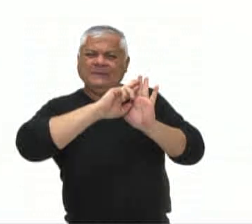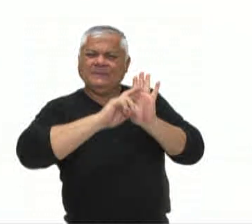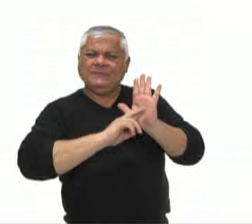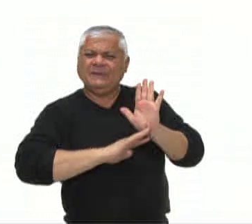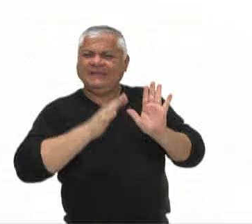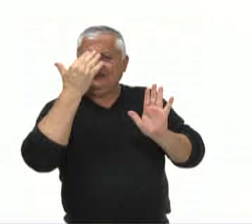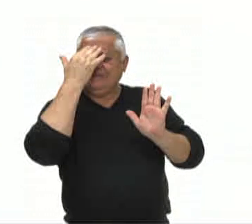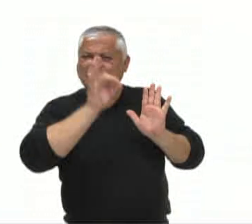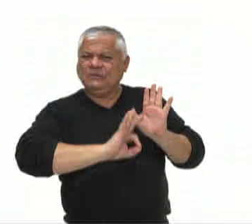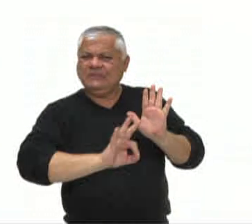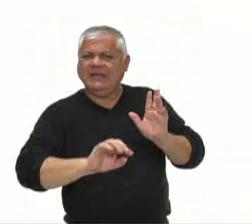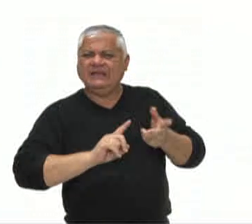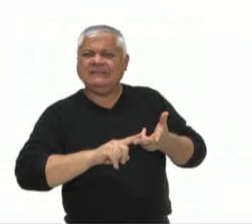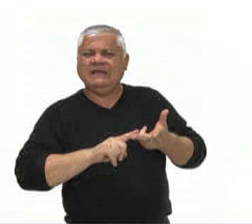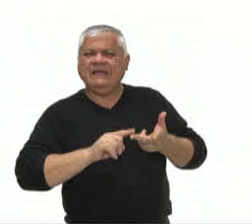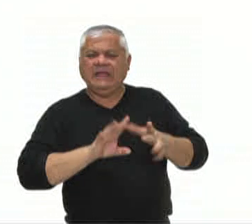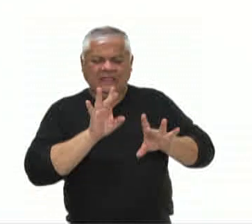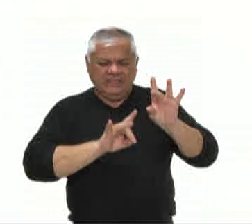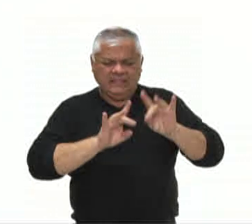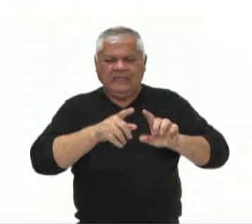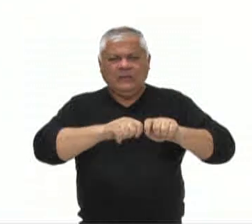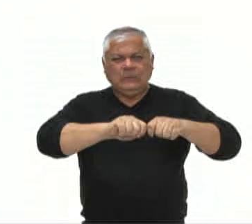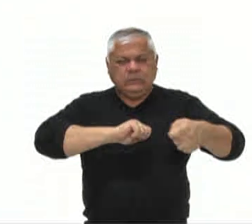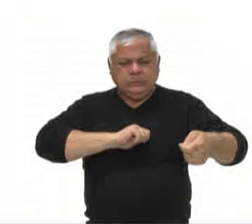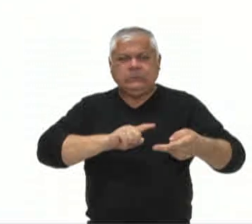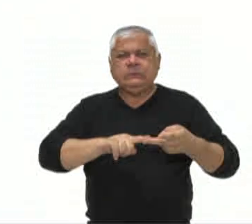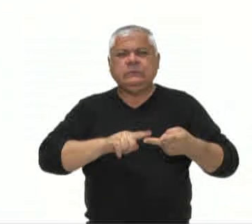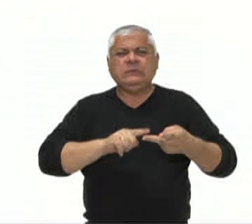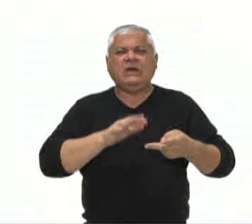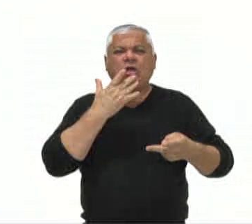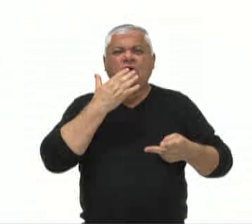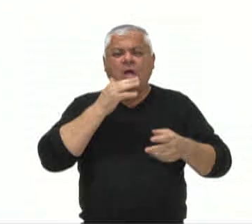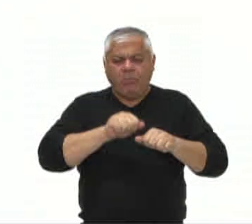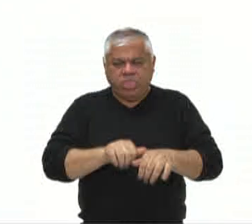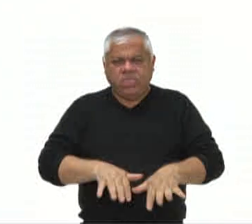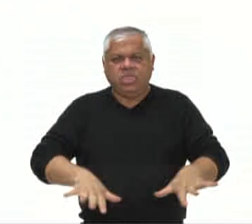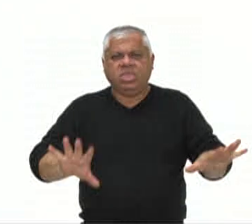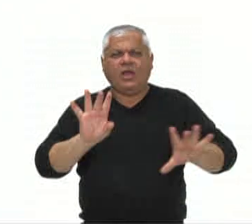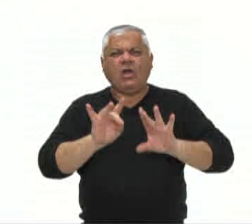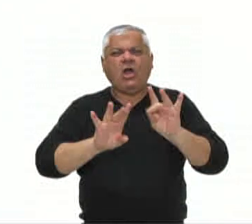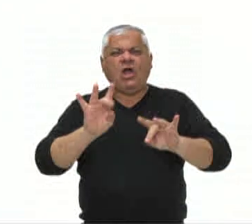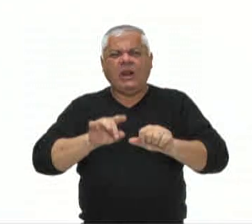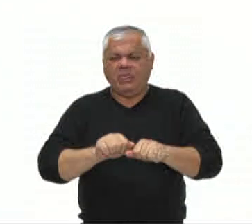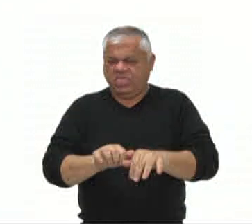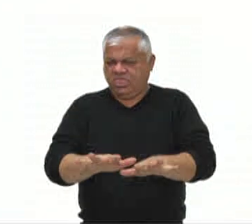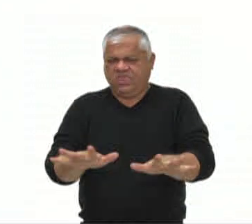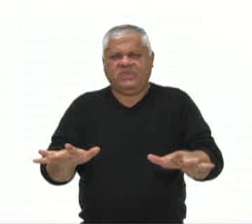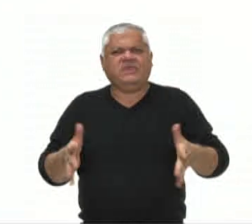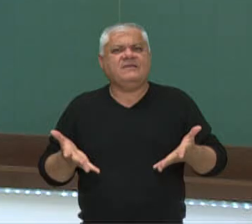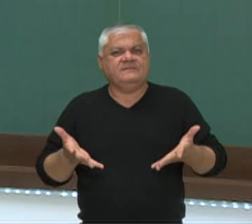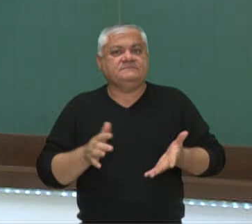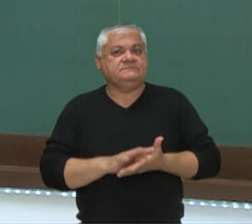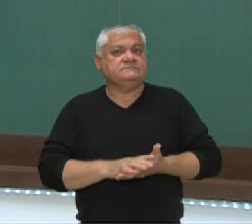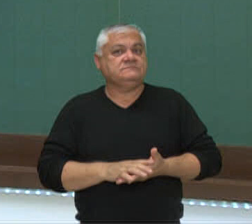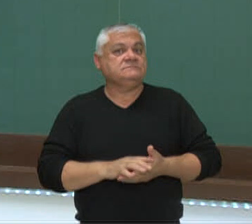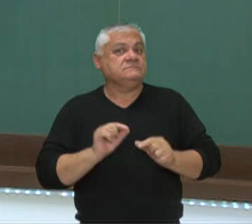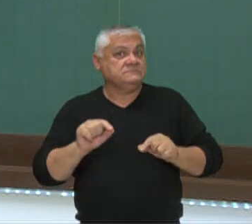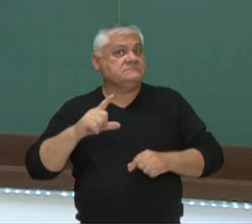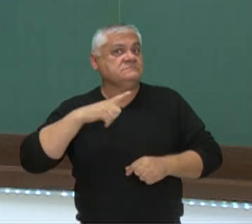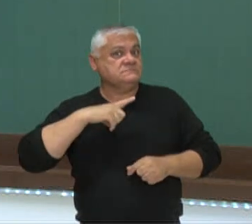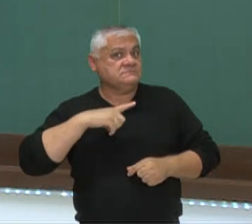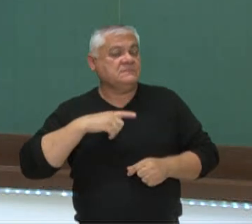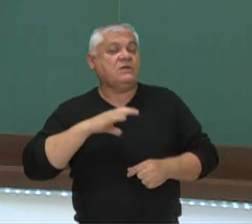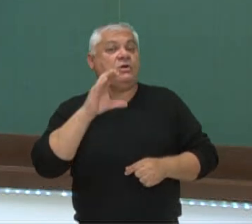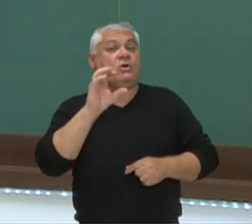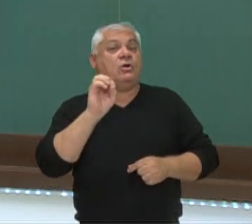incompreensíveis, os decalques rasgaram, a tinta derramou e tem cola para todo lado. Nós temos aqui um período